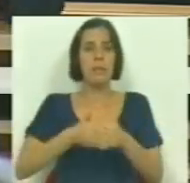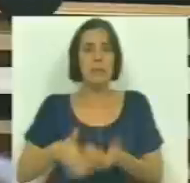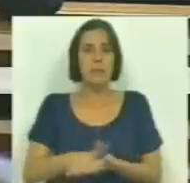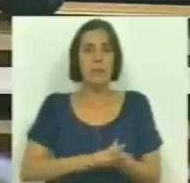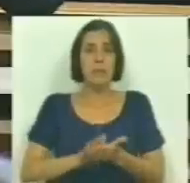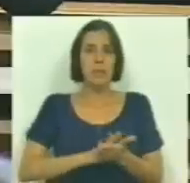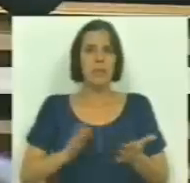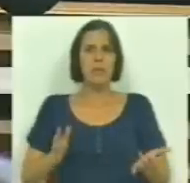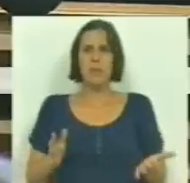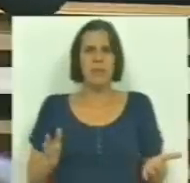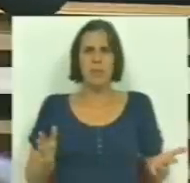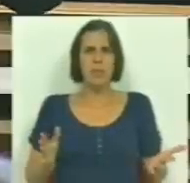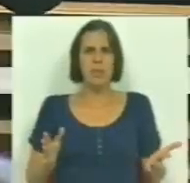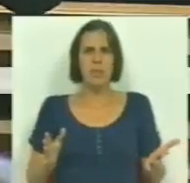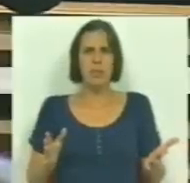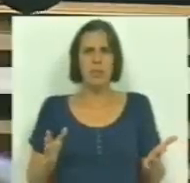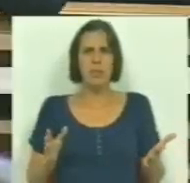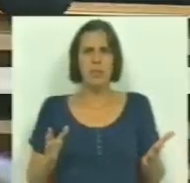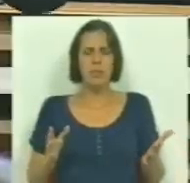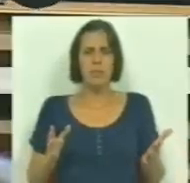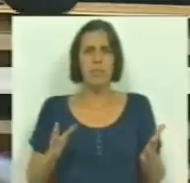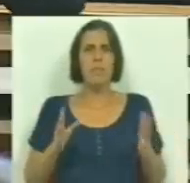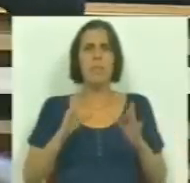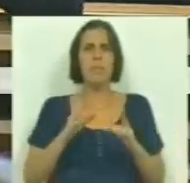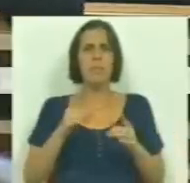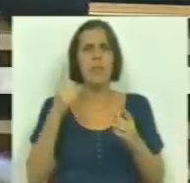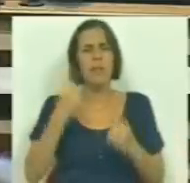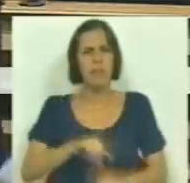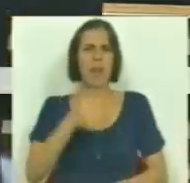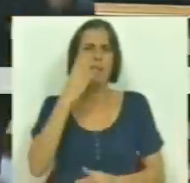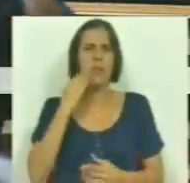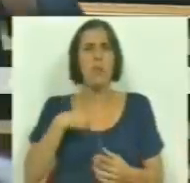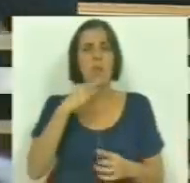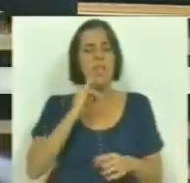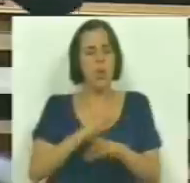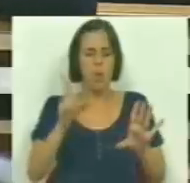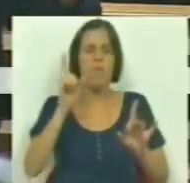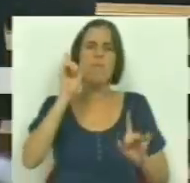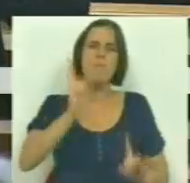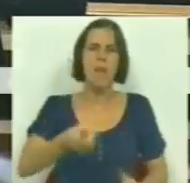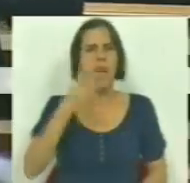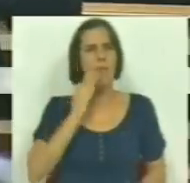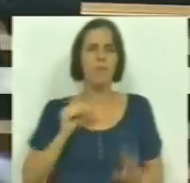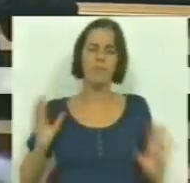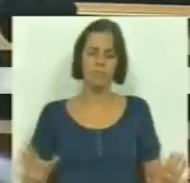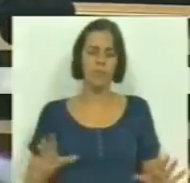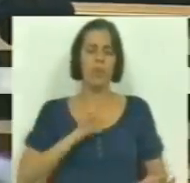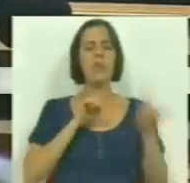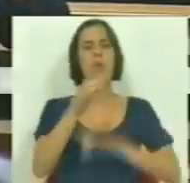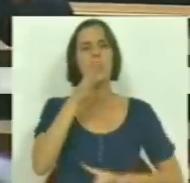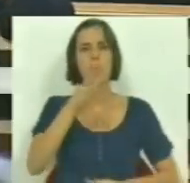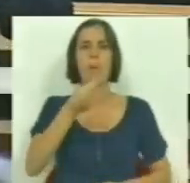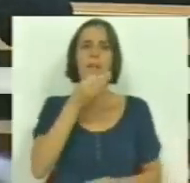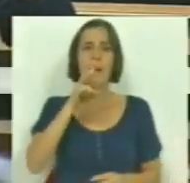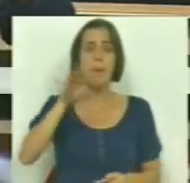e tenham pudor, senhores deputados eu ia dizer outra coisa, mas tenham pudor, senhores deputados em